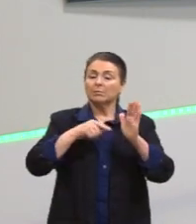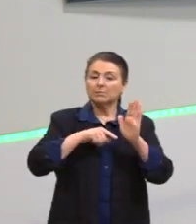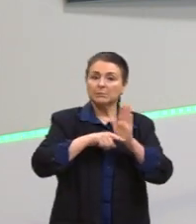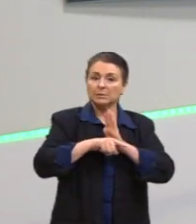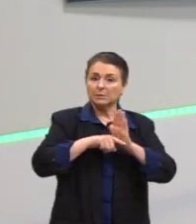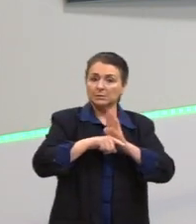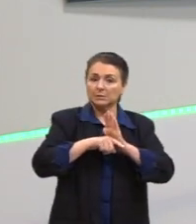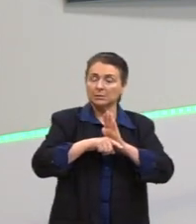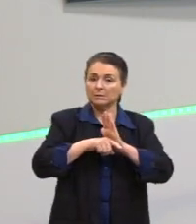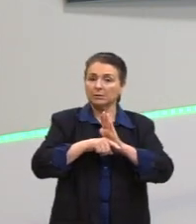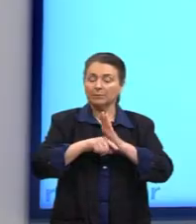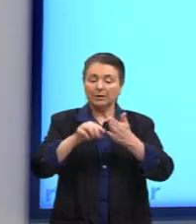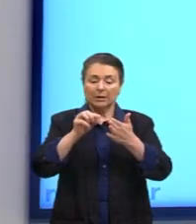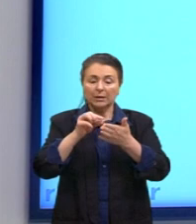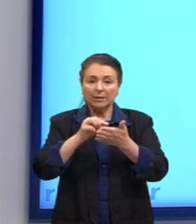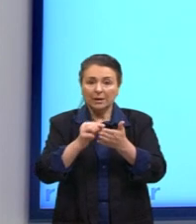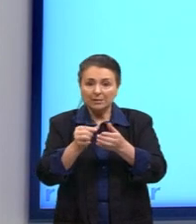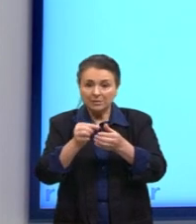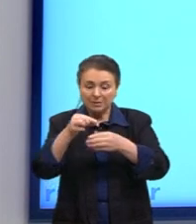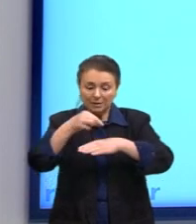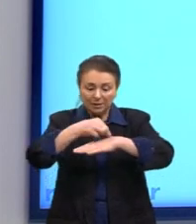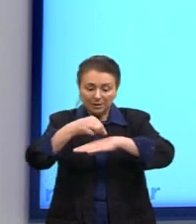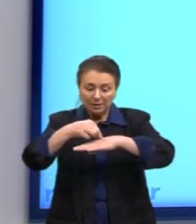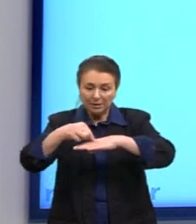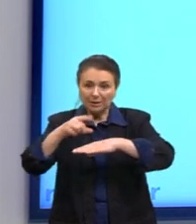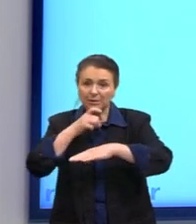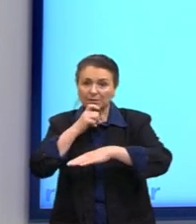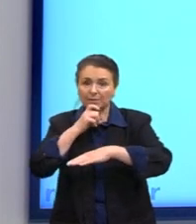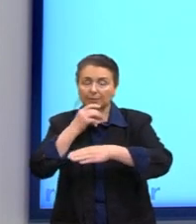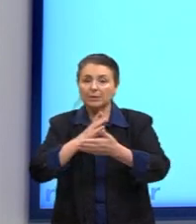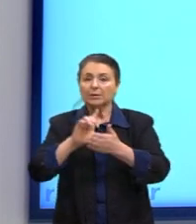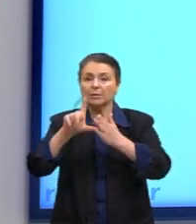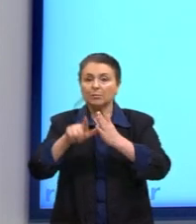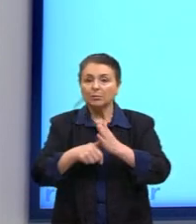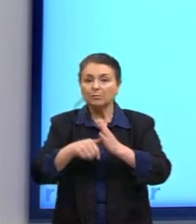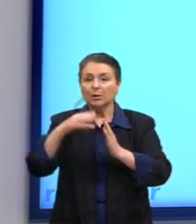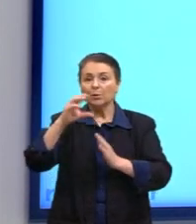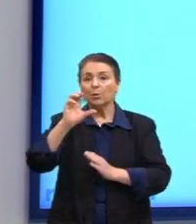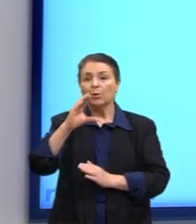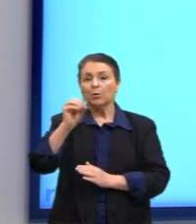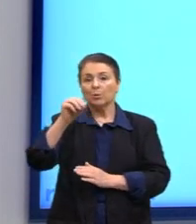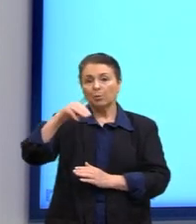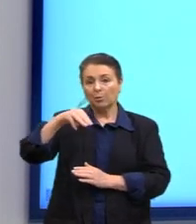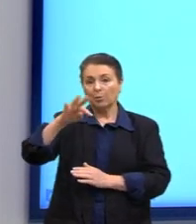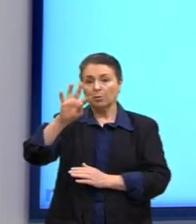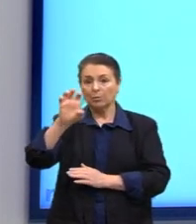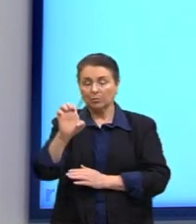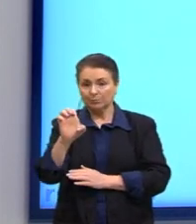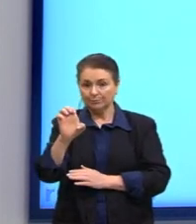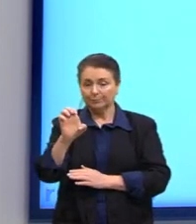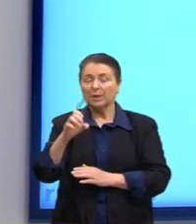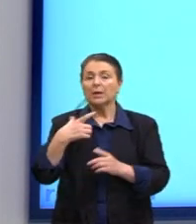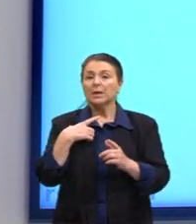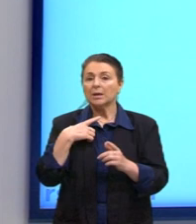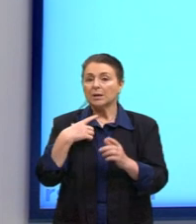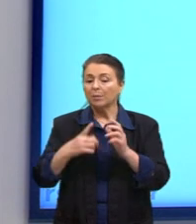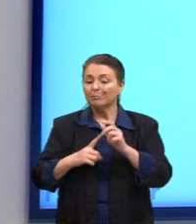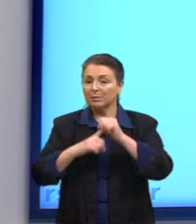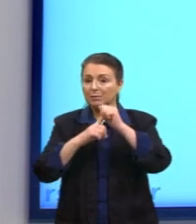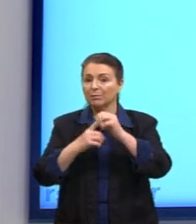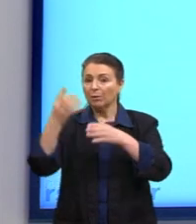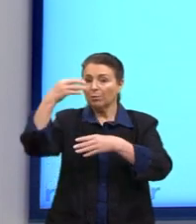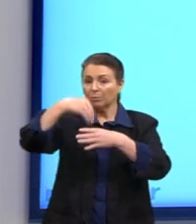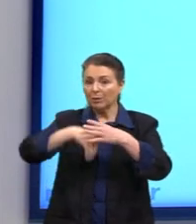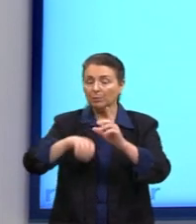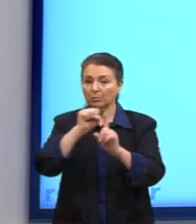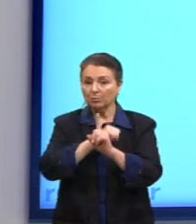aí começam as ciências humanas. Então vejam só que aí o Augusto Conte, um dos pais da sociologia, ele é